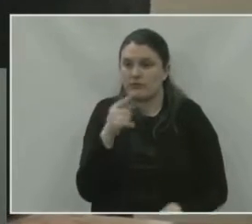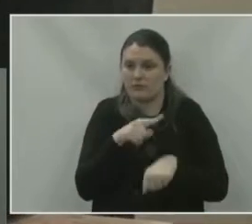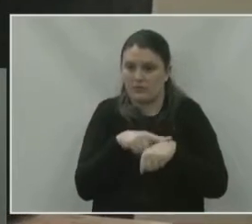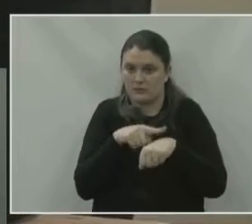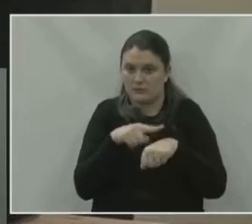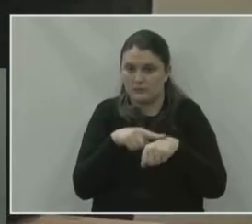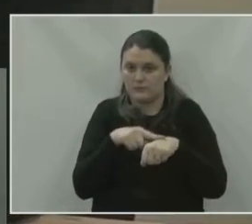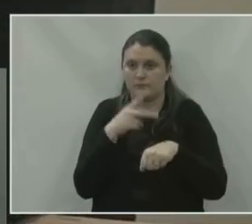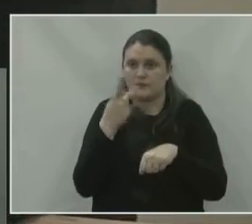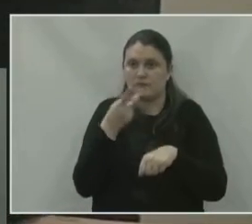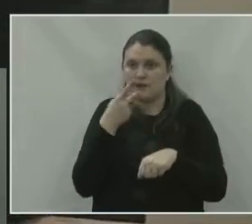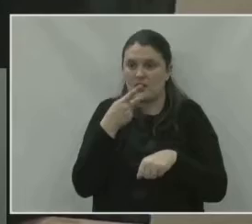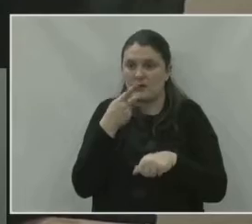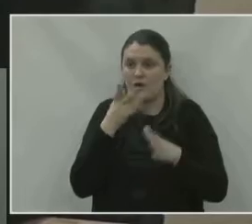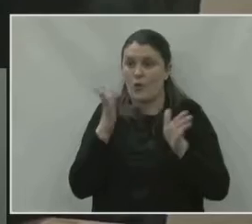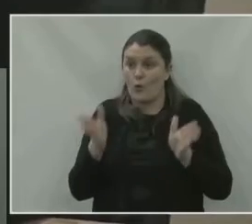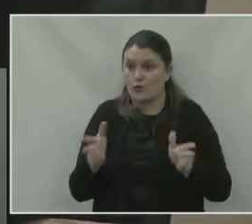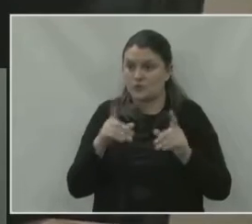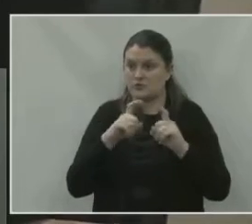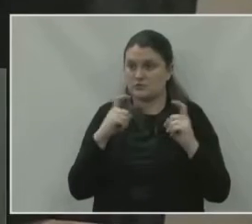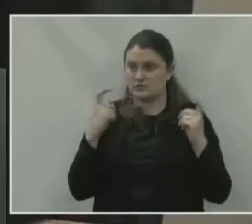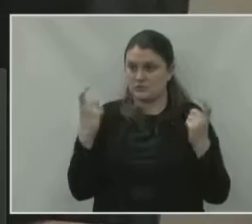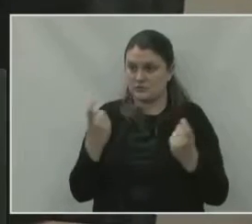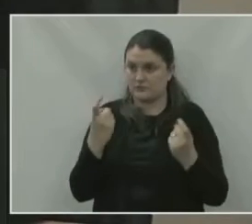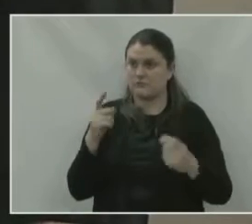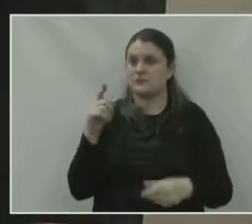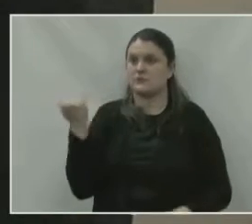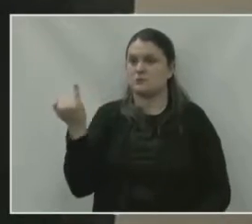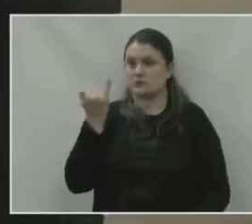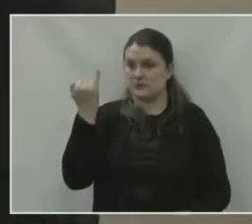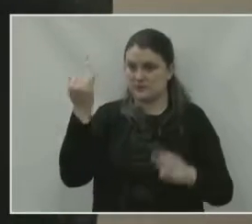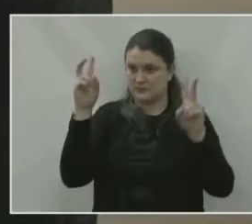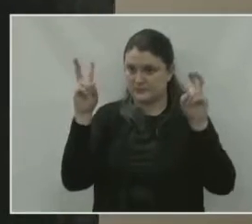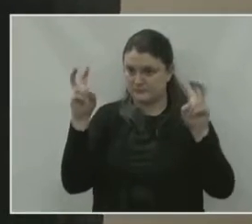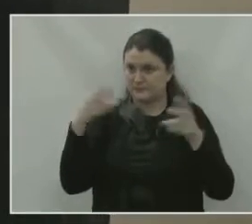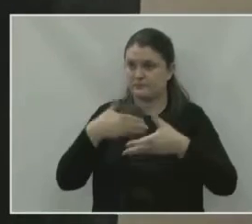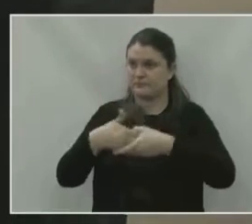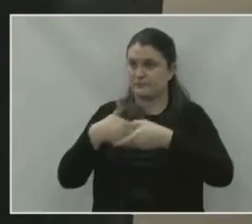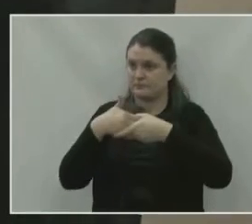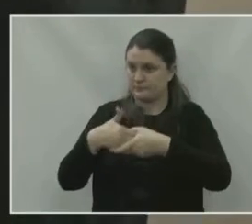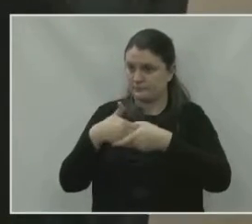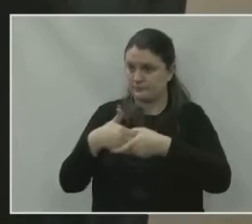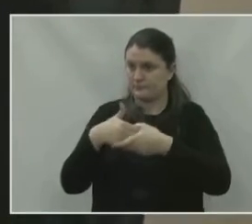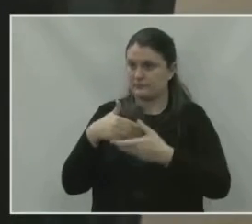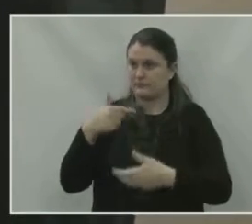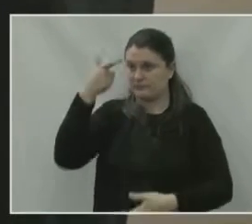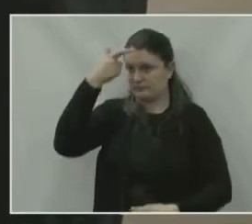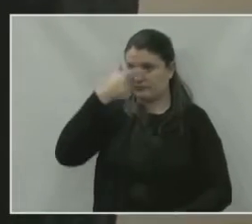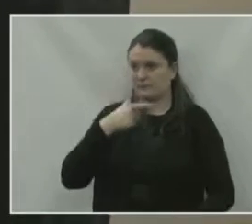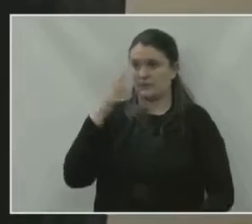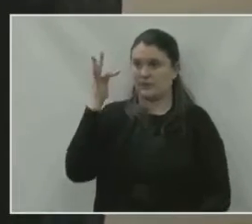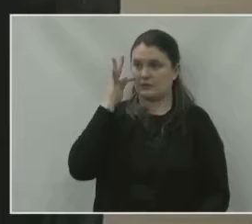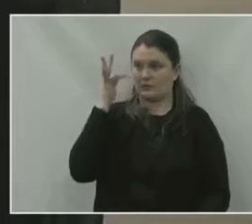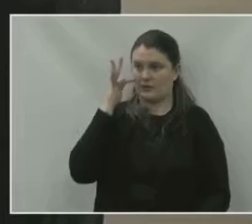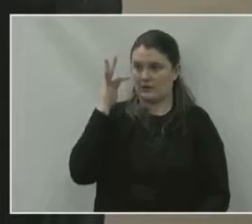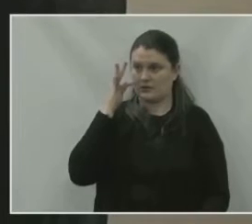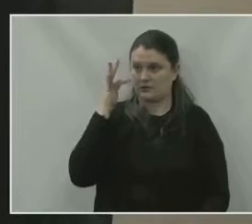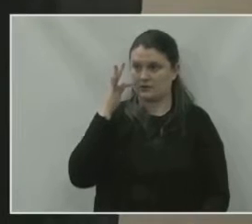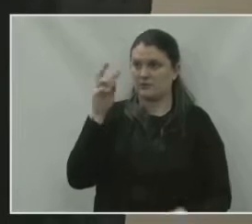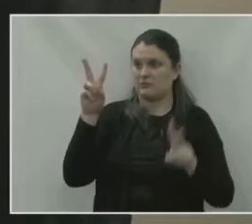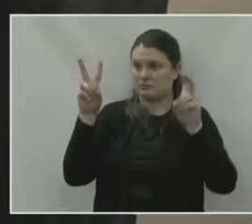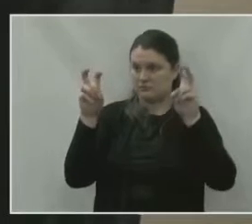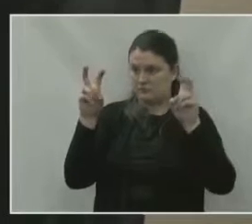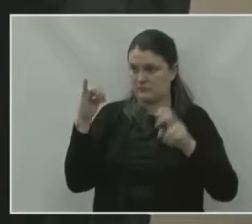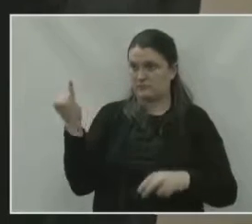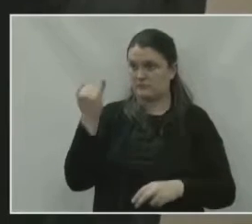para falar sobre a sessão de hoje, muito importante. Parabenizar primeiramente a Tatiane, que abordou o importante